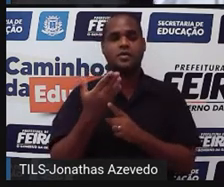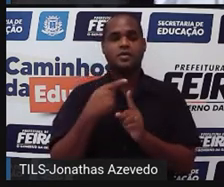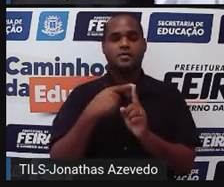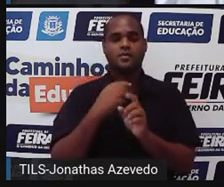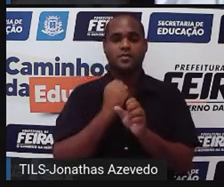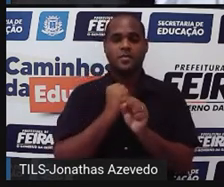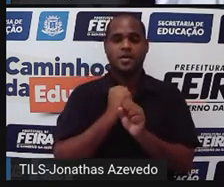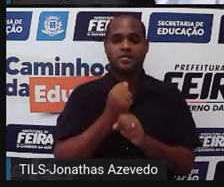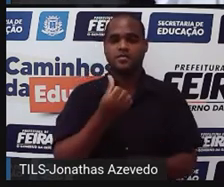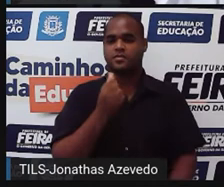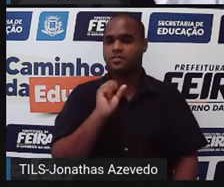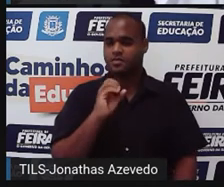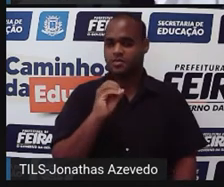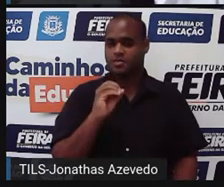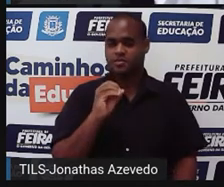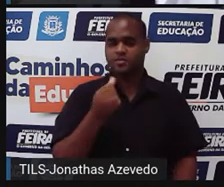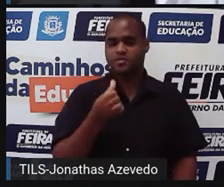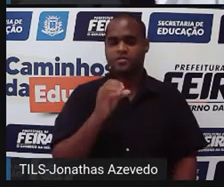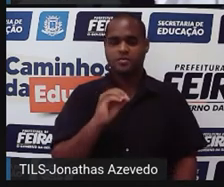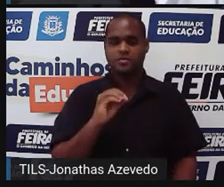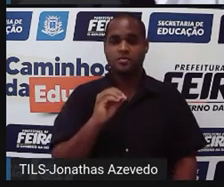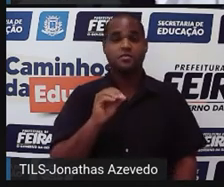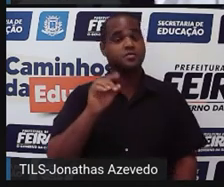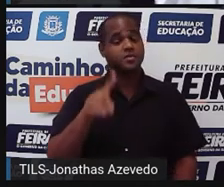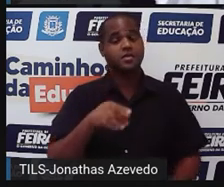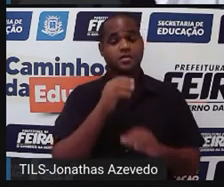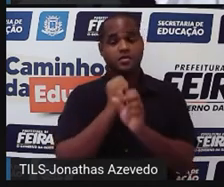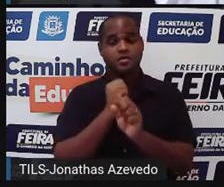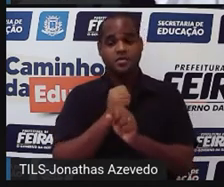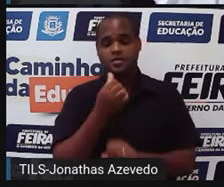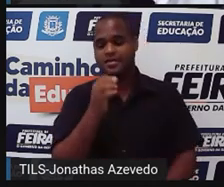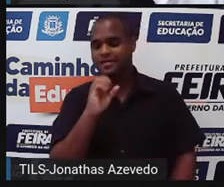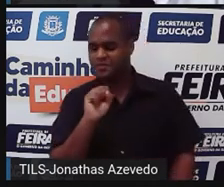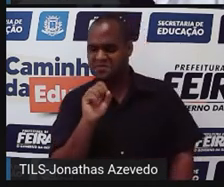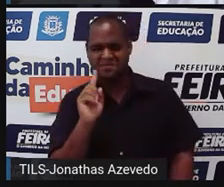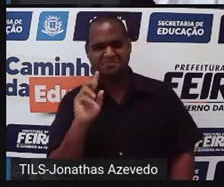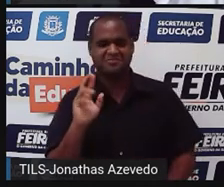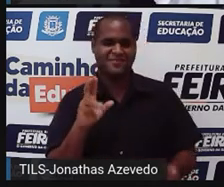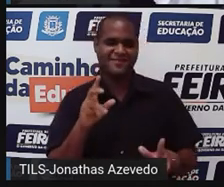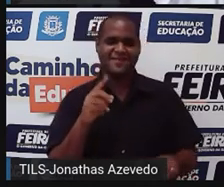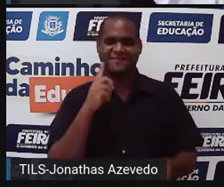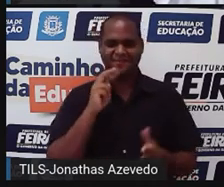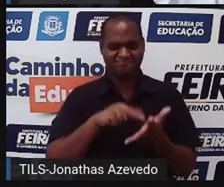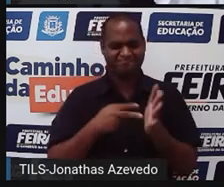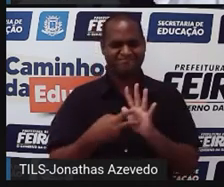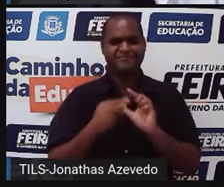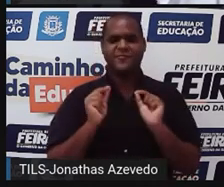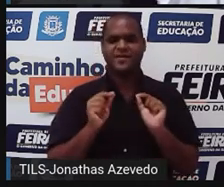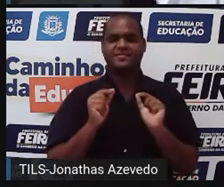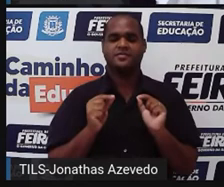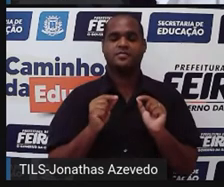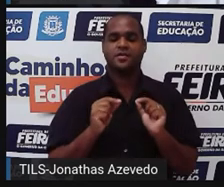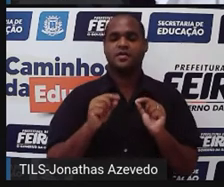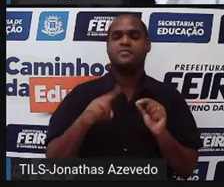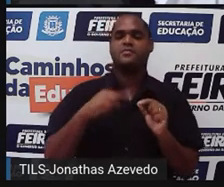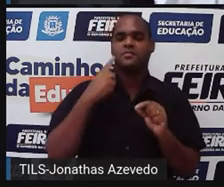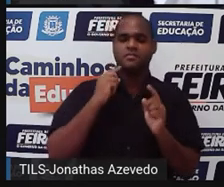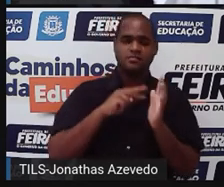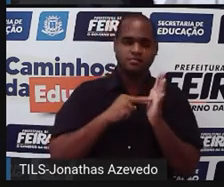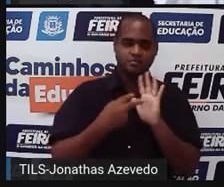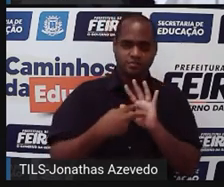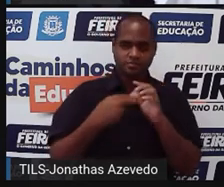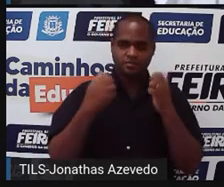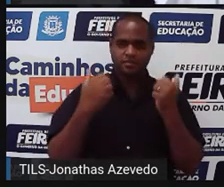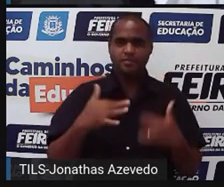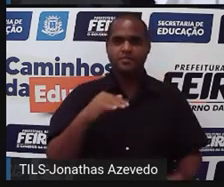60. 60 não é 68. O que é que isso significa? Significa que essa